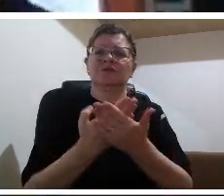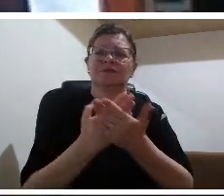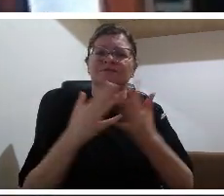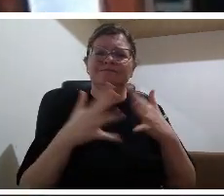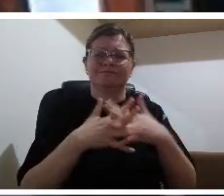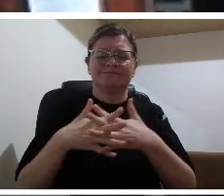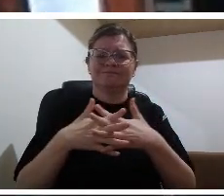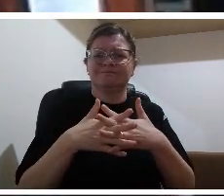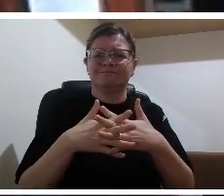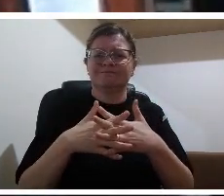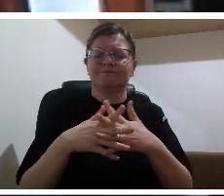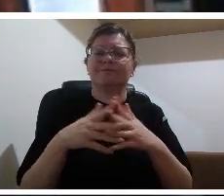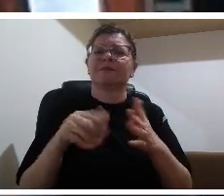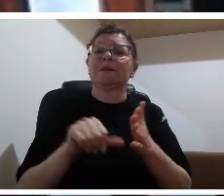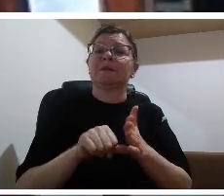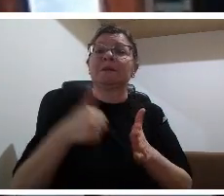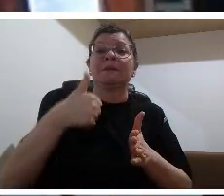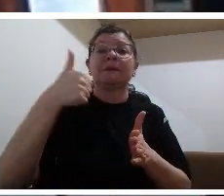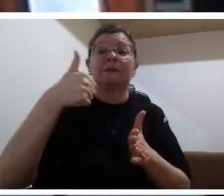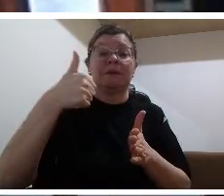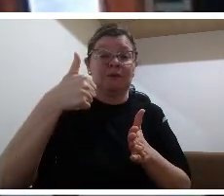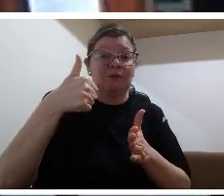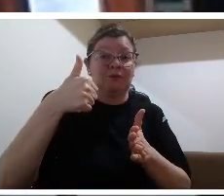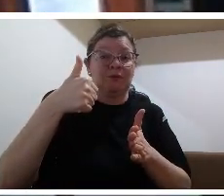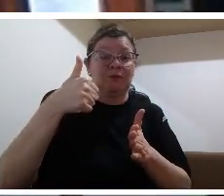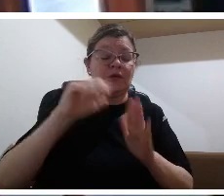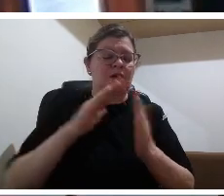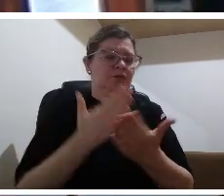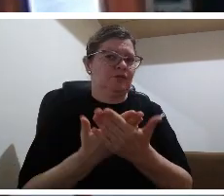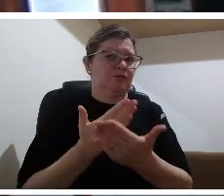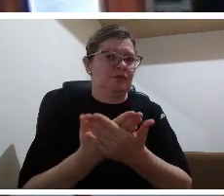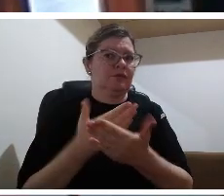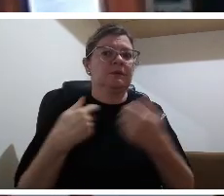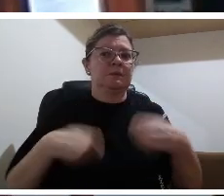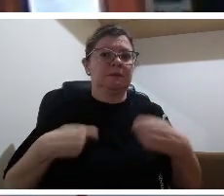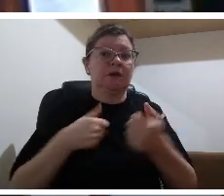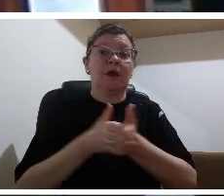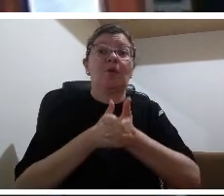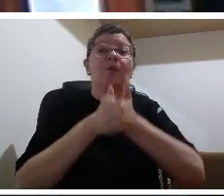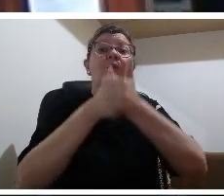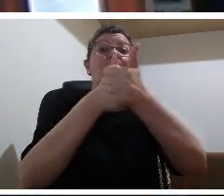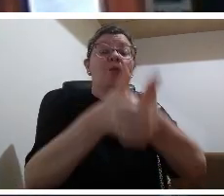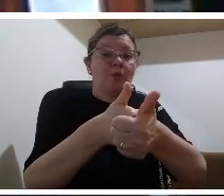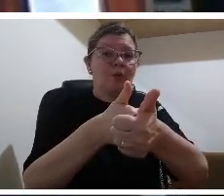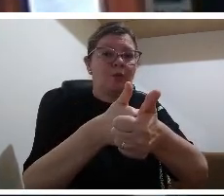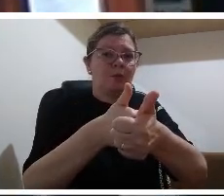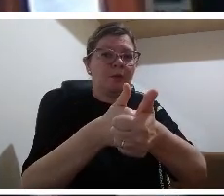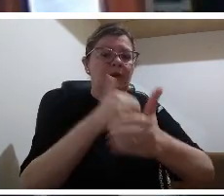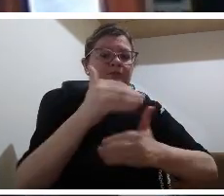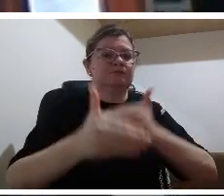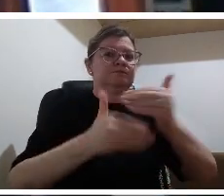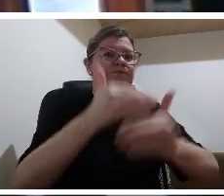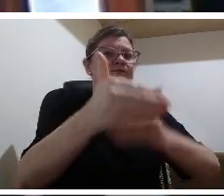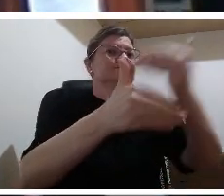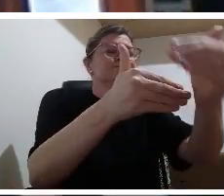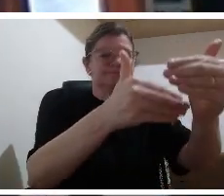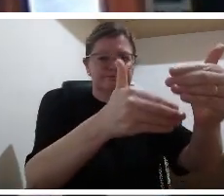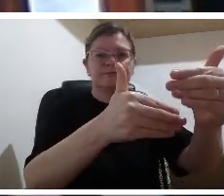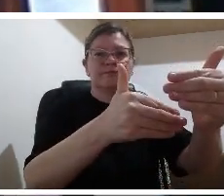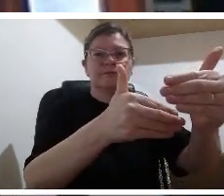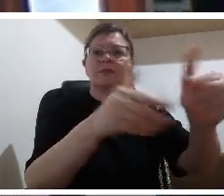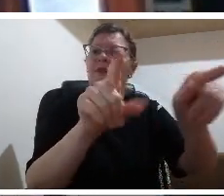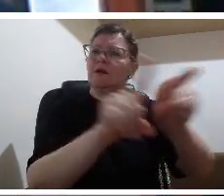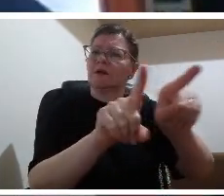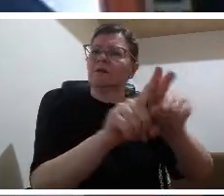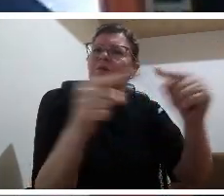evolução e estar coerente com as necessidades sociais econômicas políticas educacionais de hoje então a escola tem que